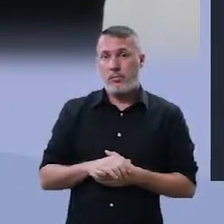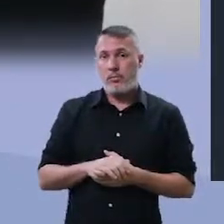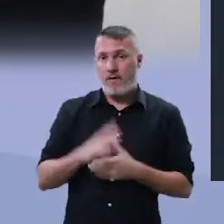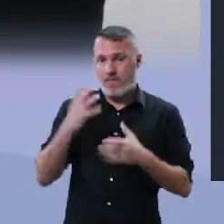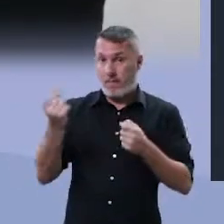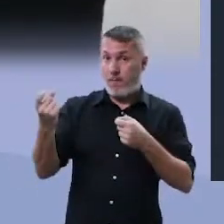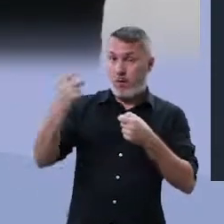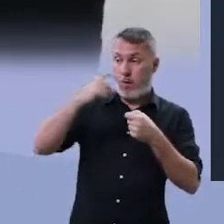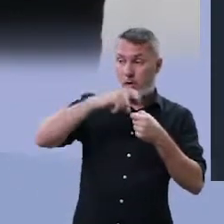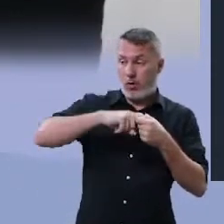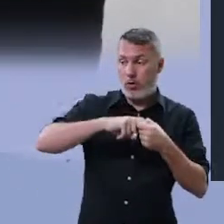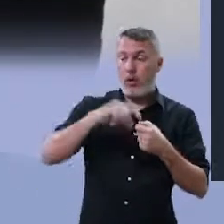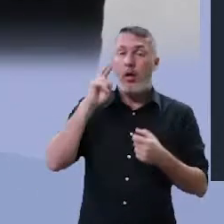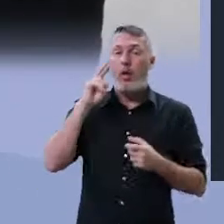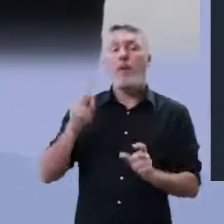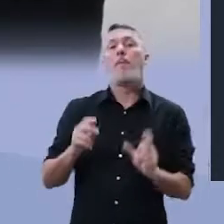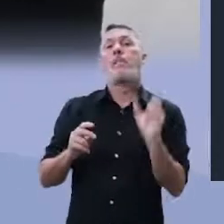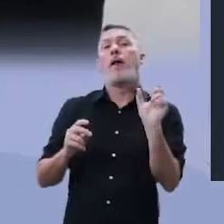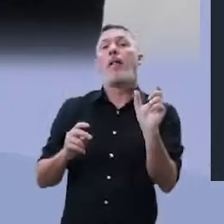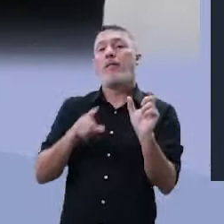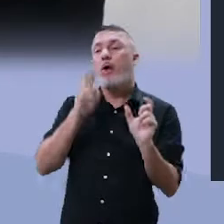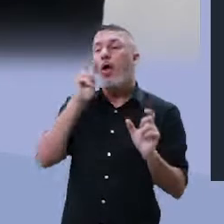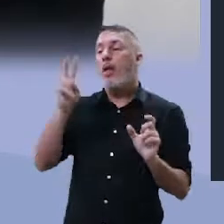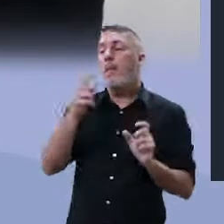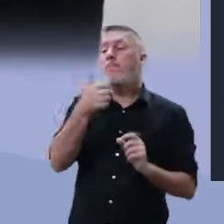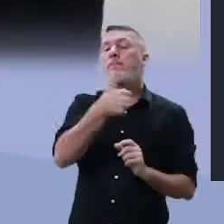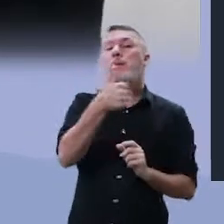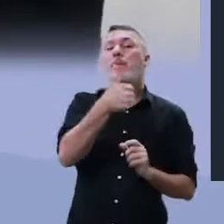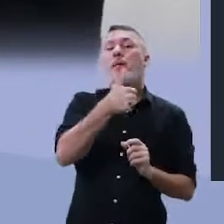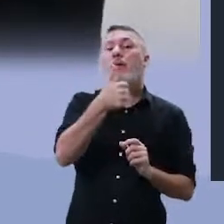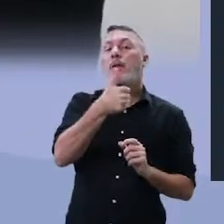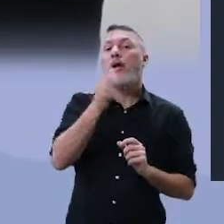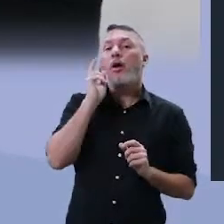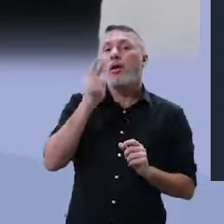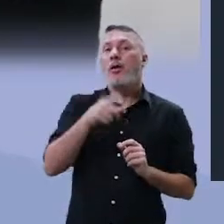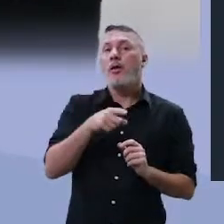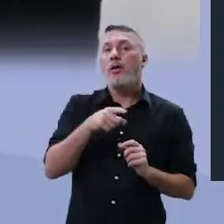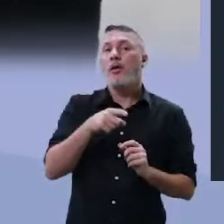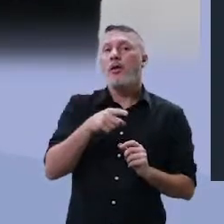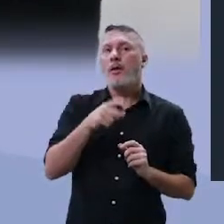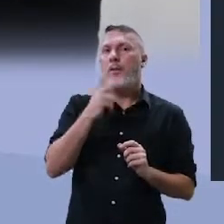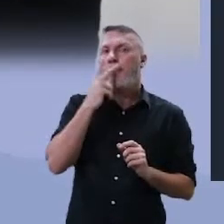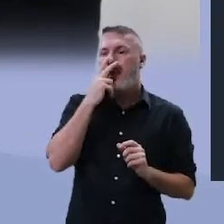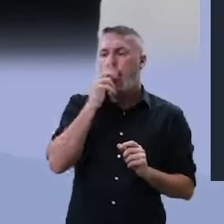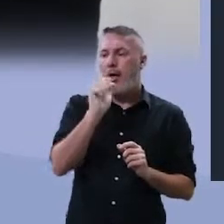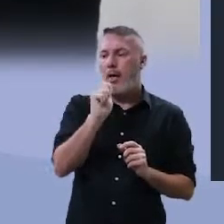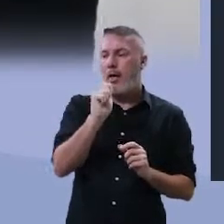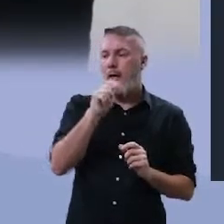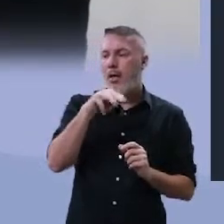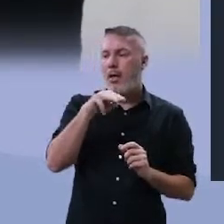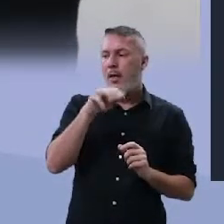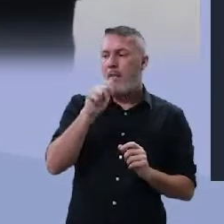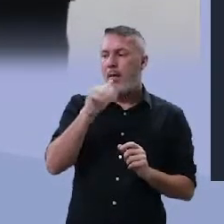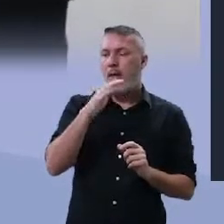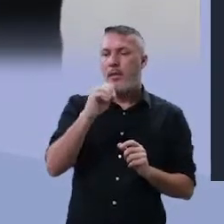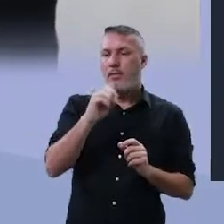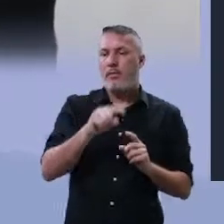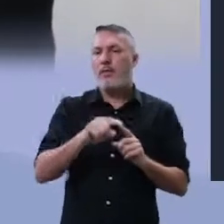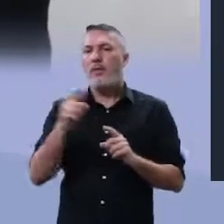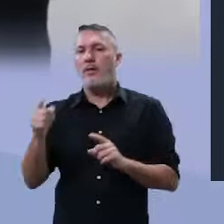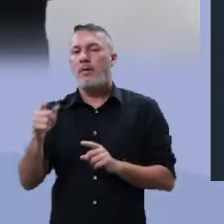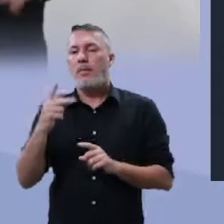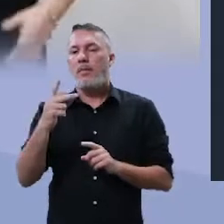E a palavra? Vamos voltar? Qual palavra você está vendo lá? A primeira, amém, ameaça. E a segunda,